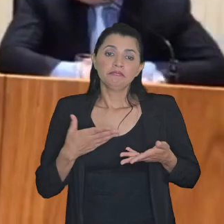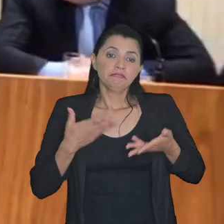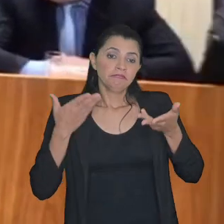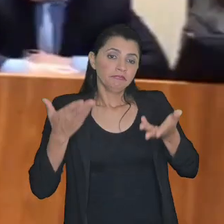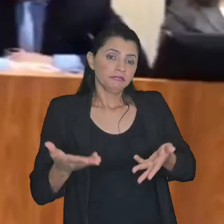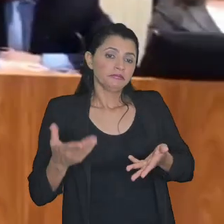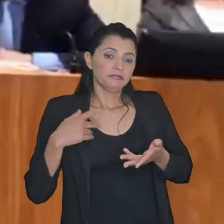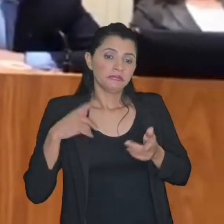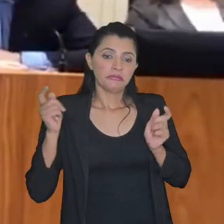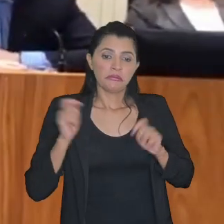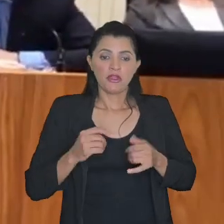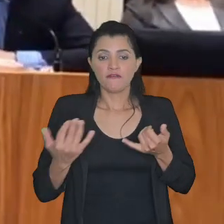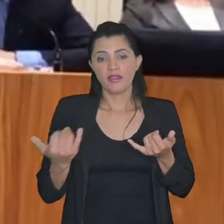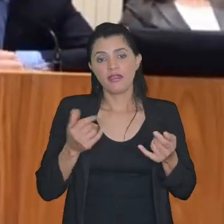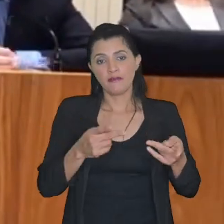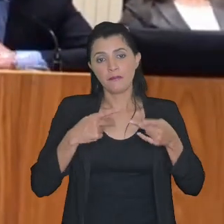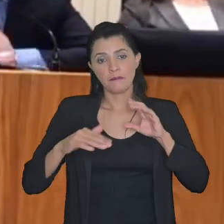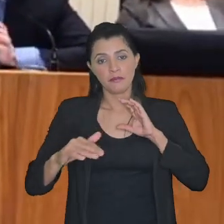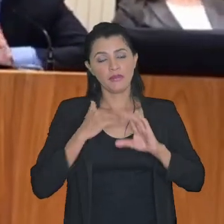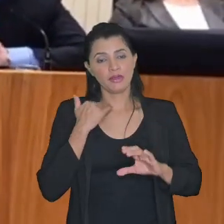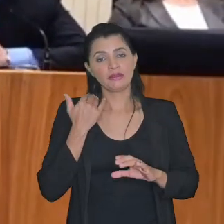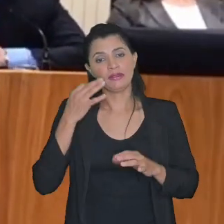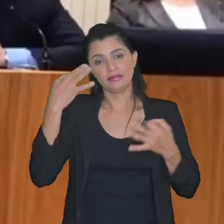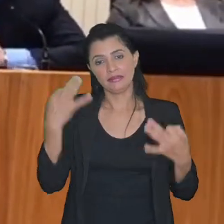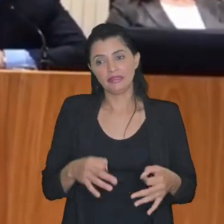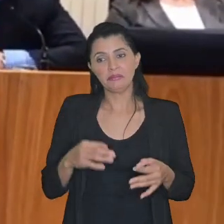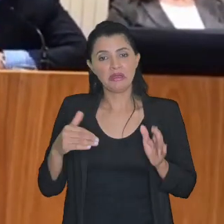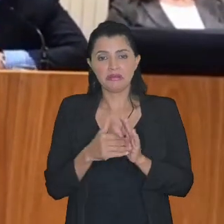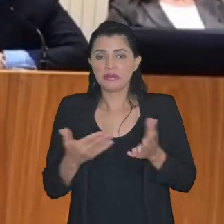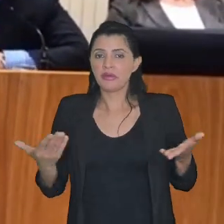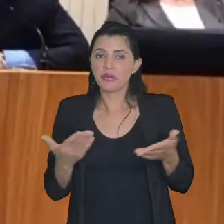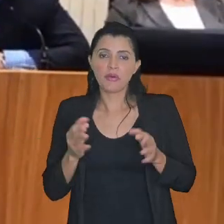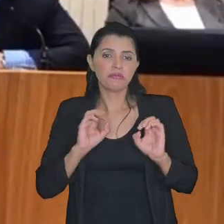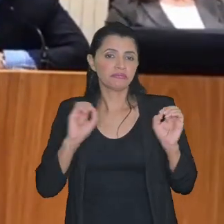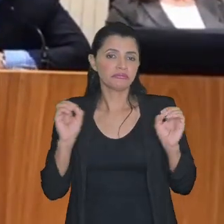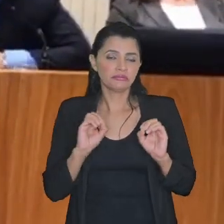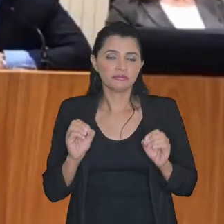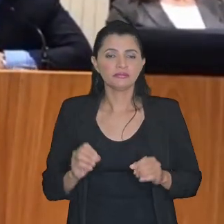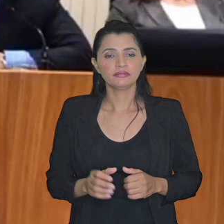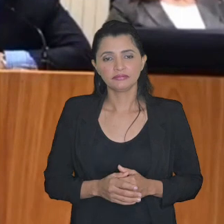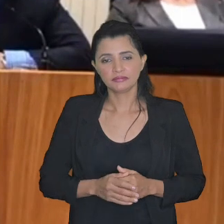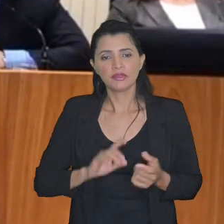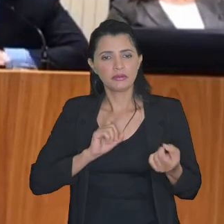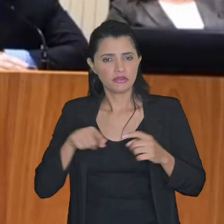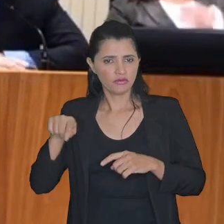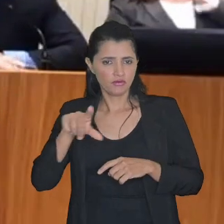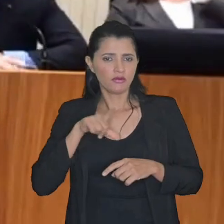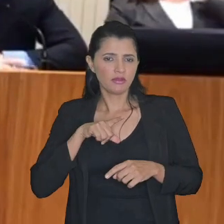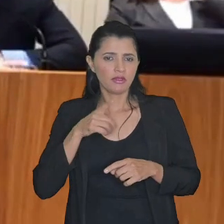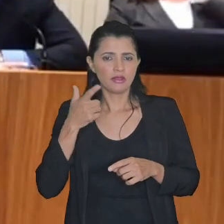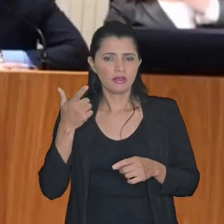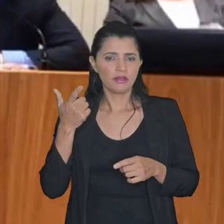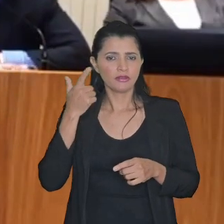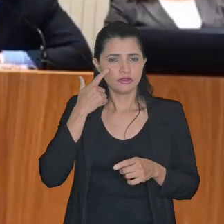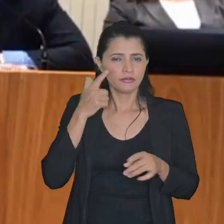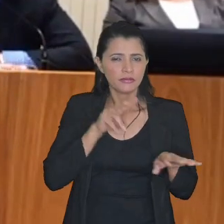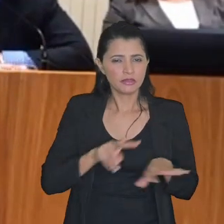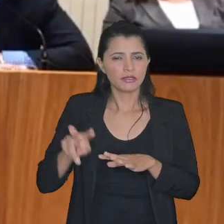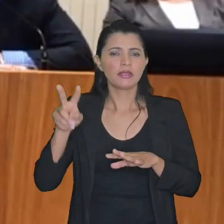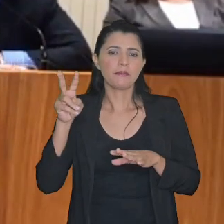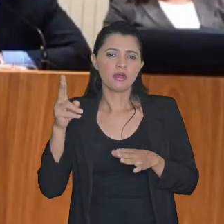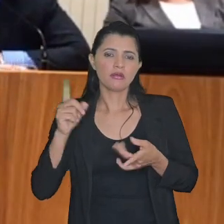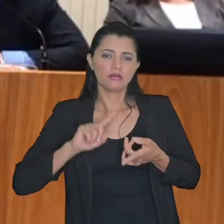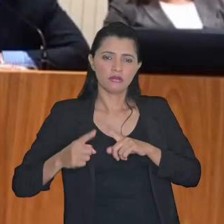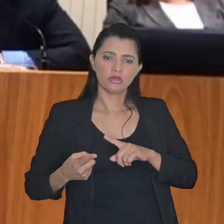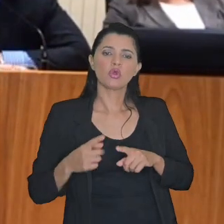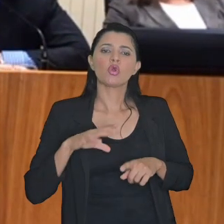convidados a gente para dar o convite com certeza mas até agora nós recebemos a administrativa se engloba se bem que a gente a Semana Nacional